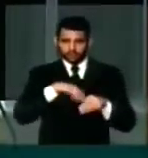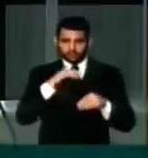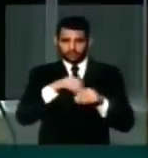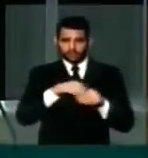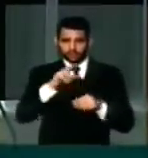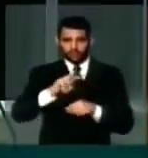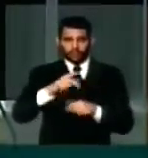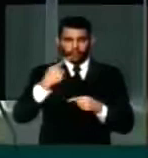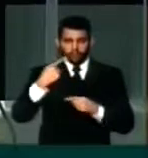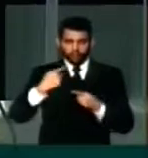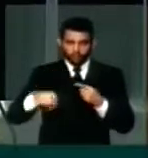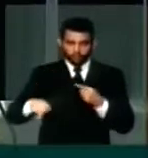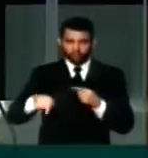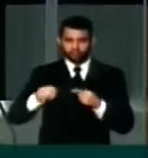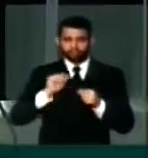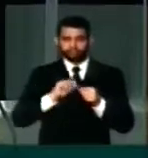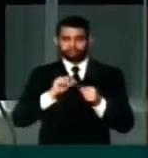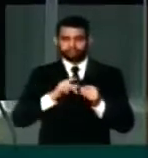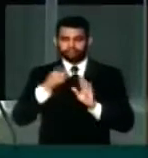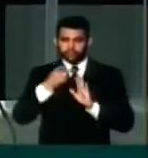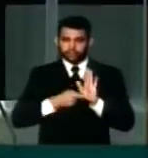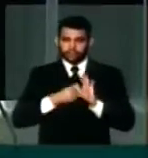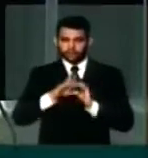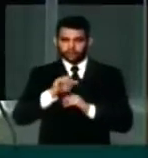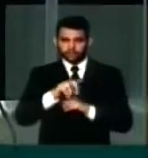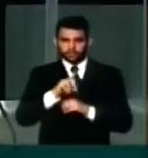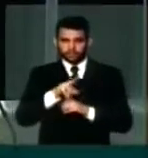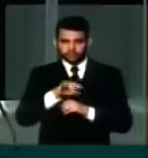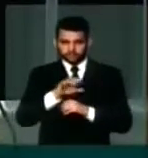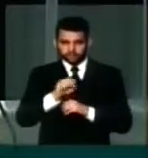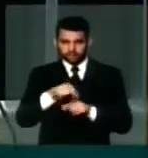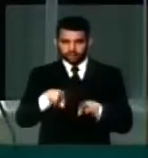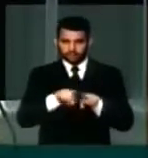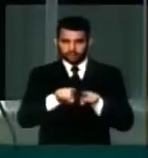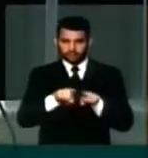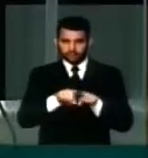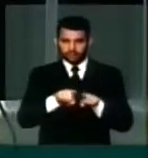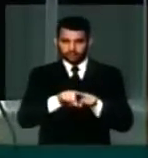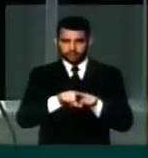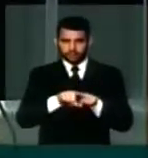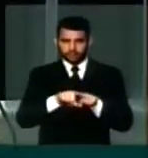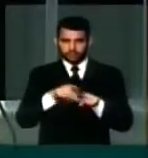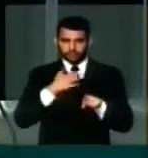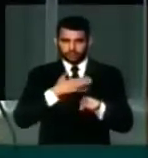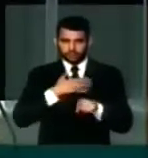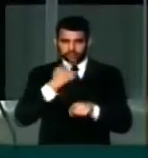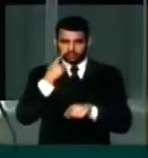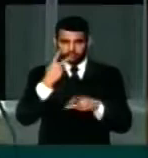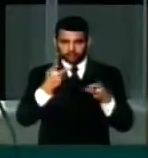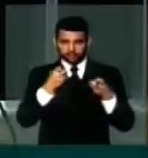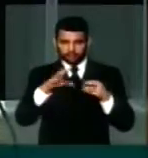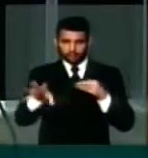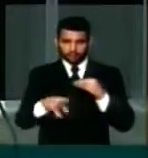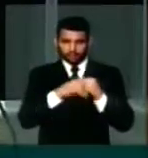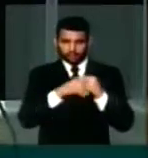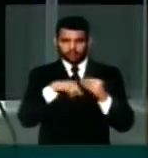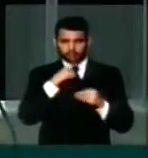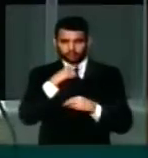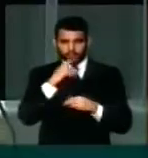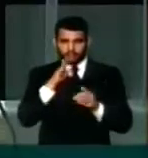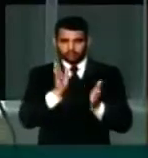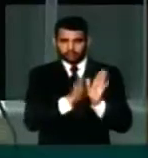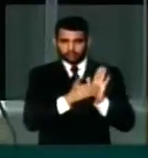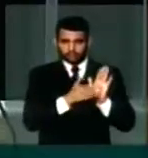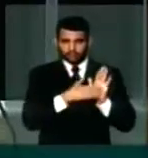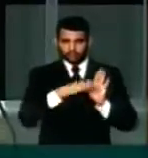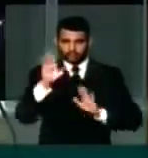voto contrário em relação ao projeto da biodiversidade. Também ele, no nosso modo de ver, ao não acolher nenhuma emenda